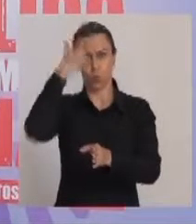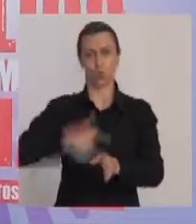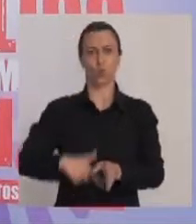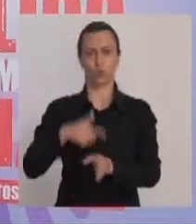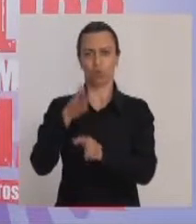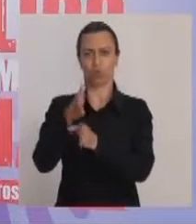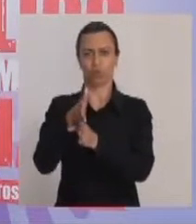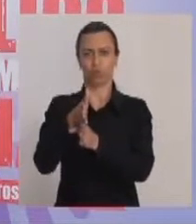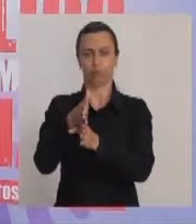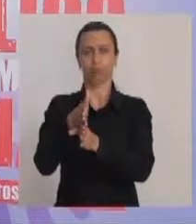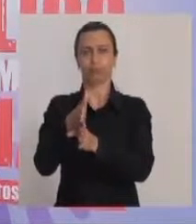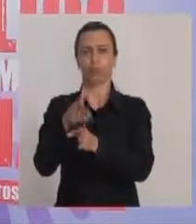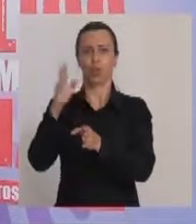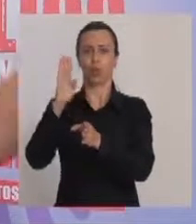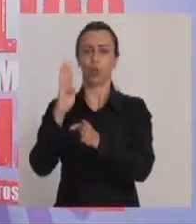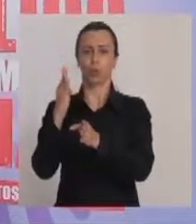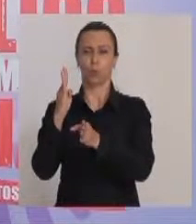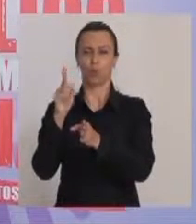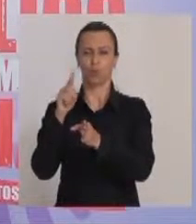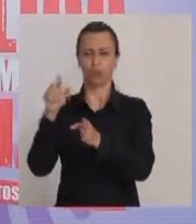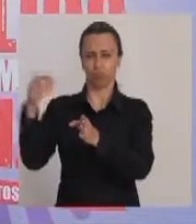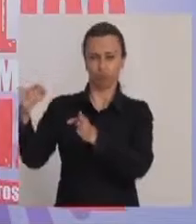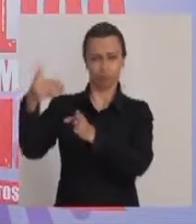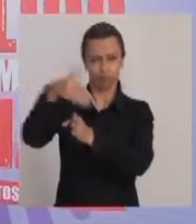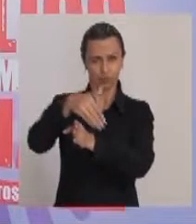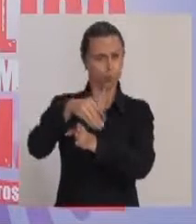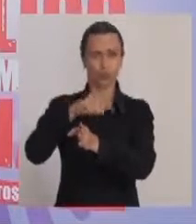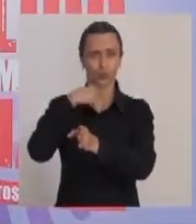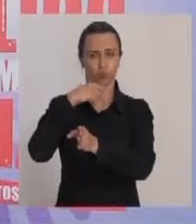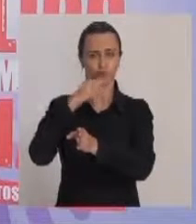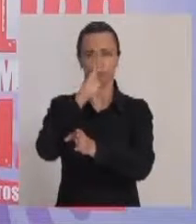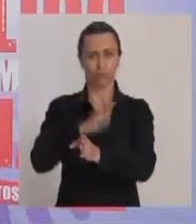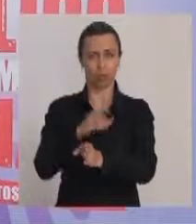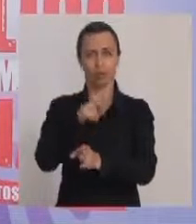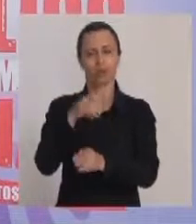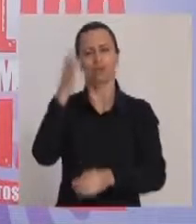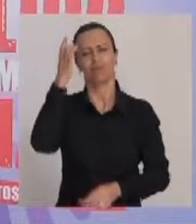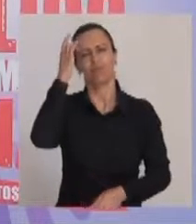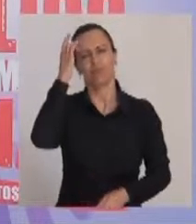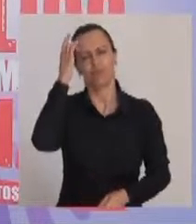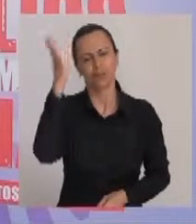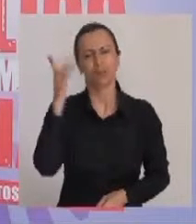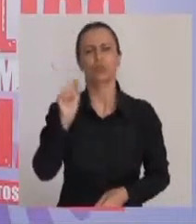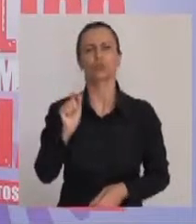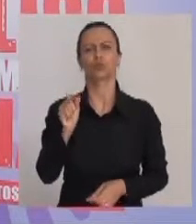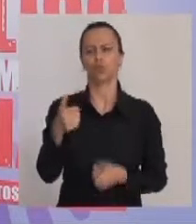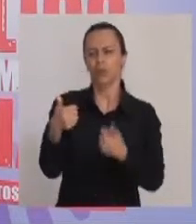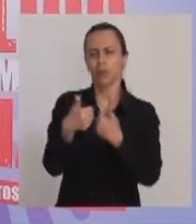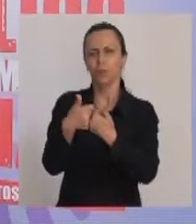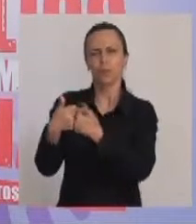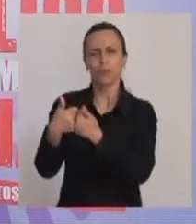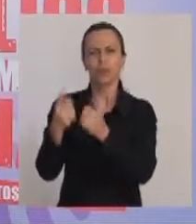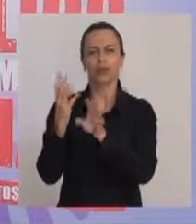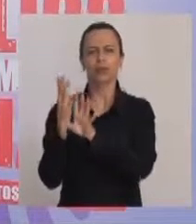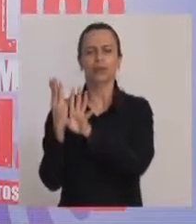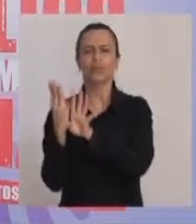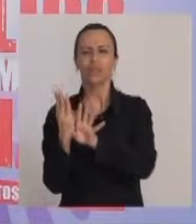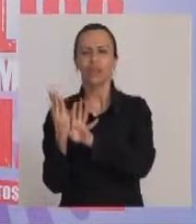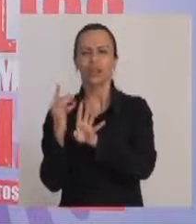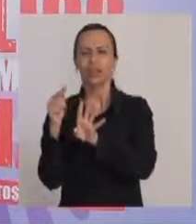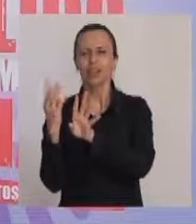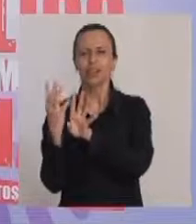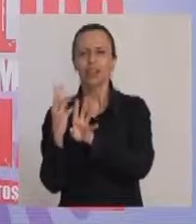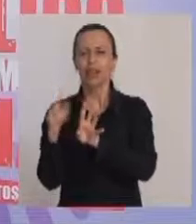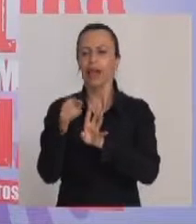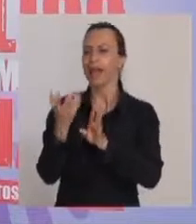ali na zona neutra saiu da Bolívia, não conseguiu entrar no Brasil e essas pessoas caem facilmente naquele que estão